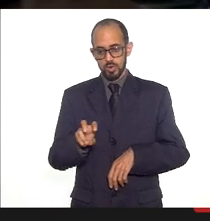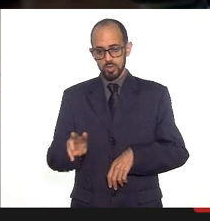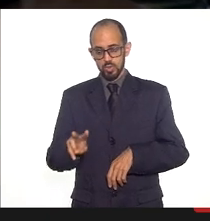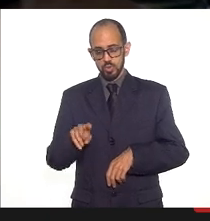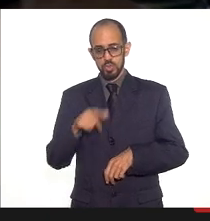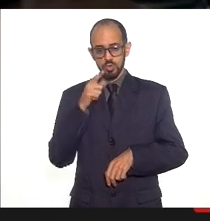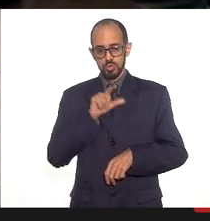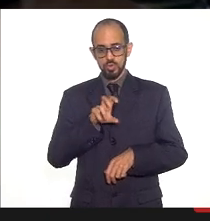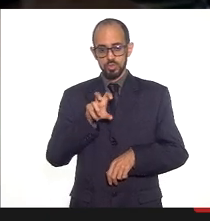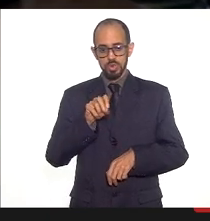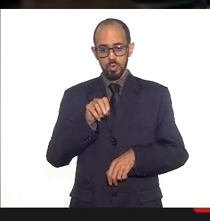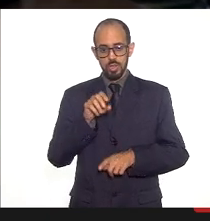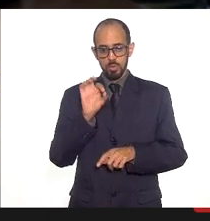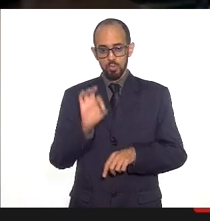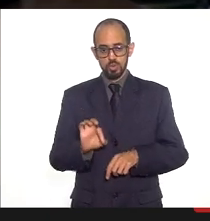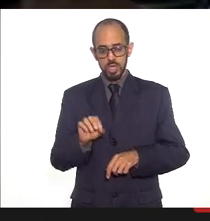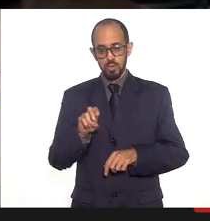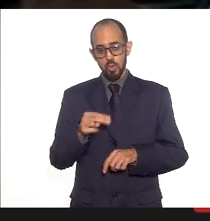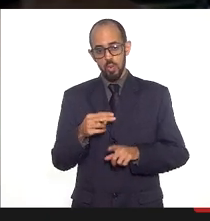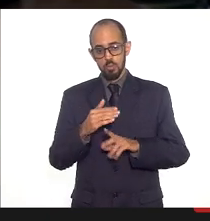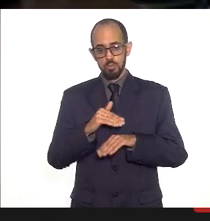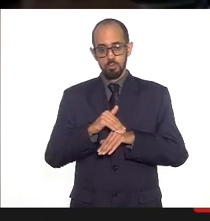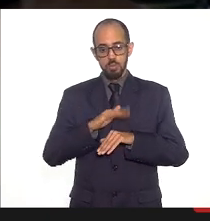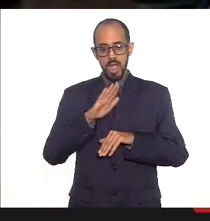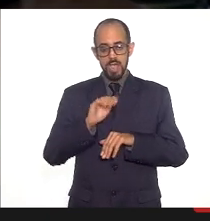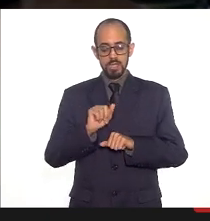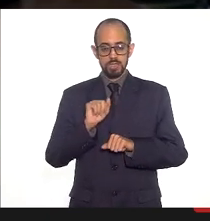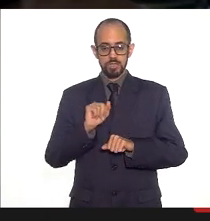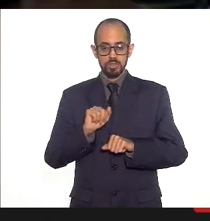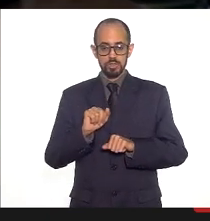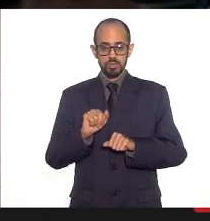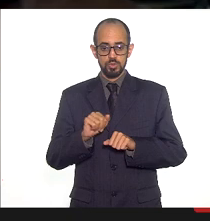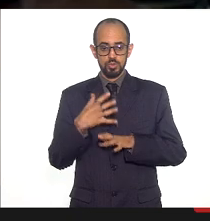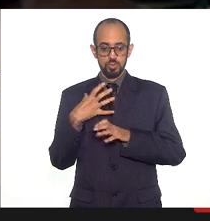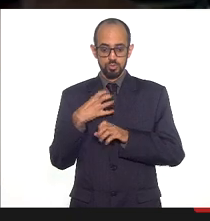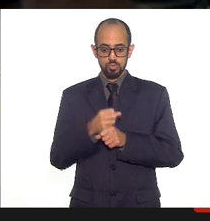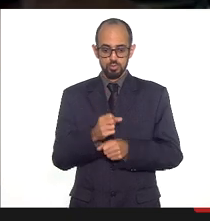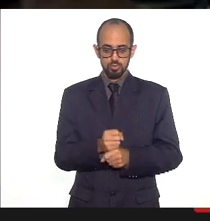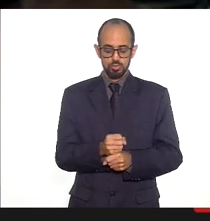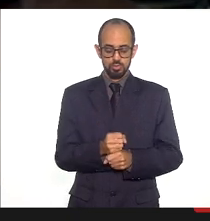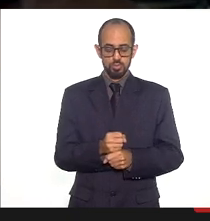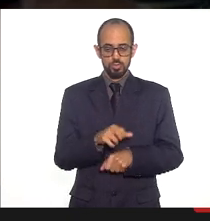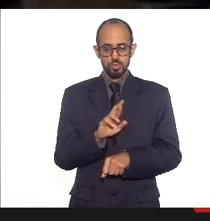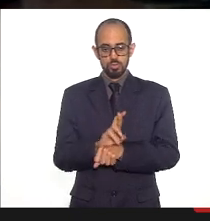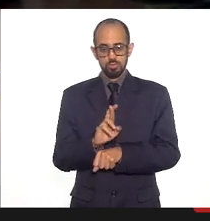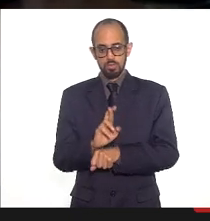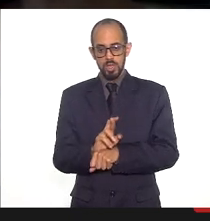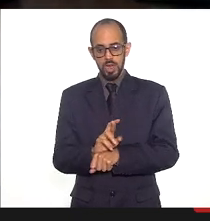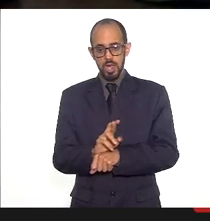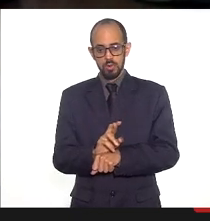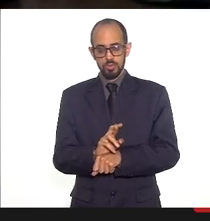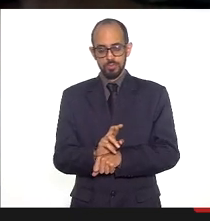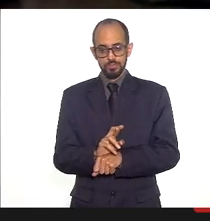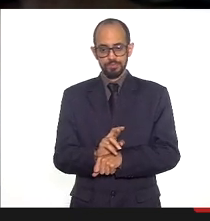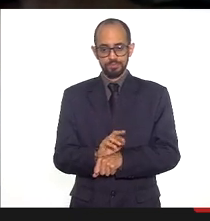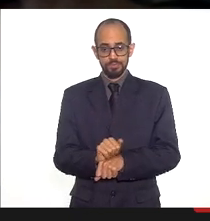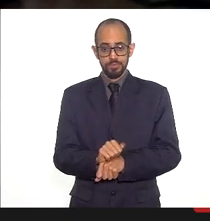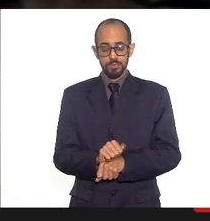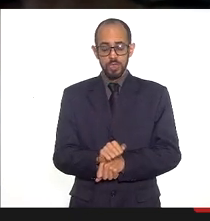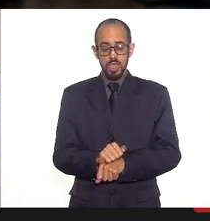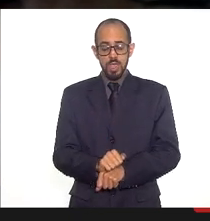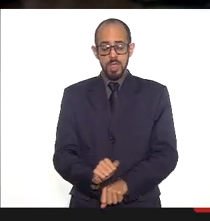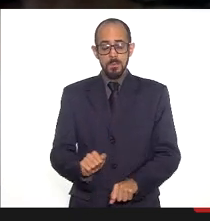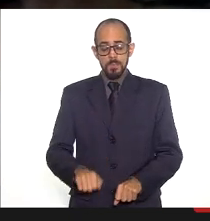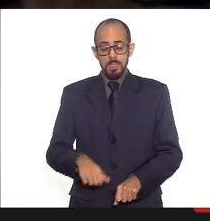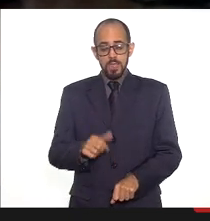50% ou mais dos resultados esperados para o ano ainda no primeiro quadrimestre cerca cerca de 18%